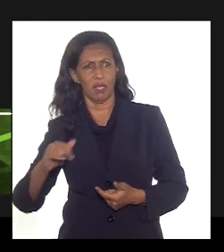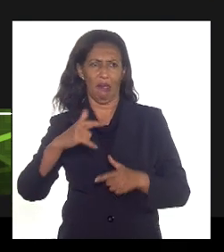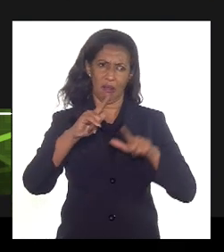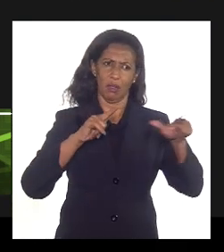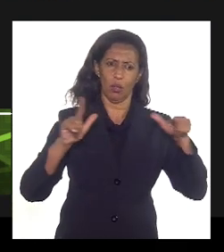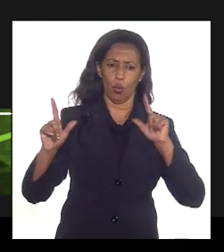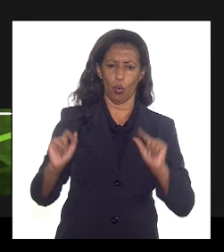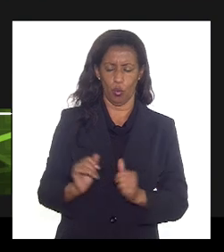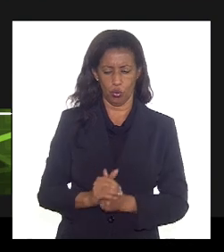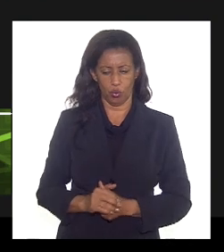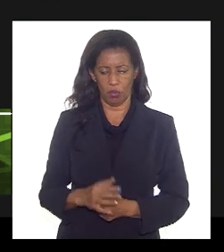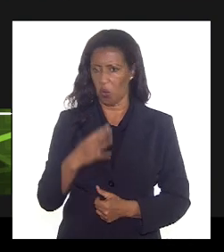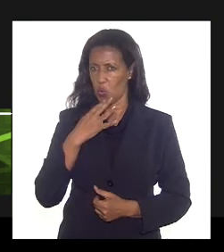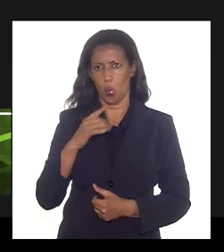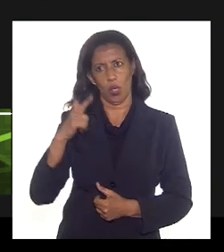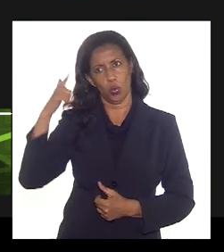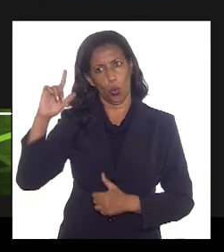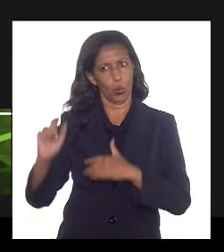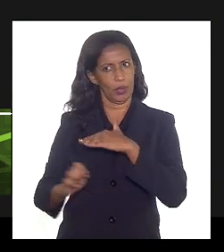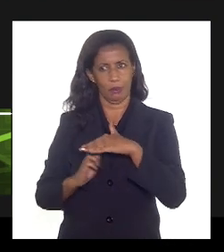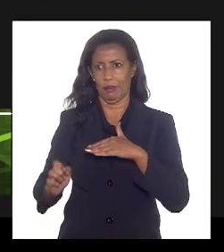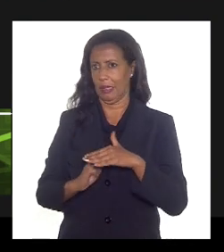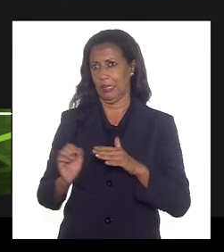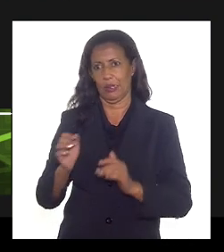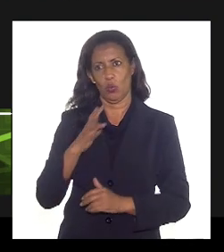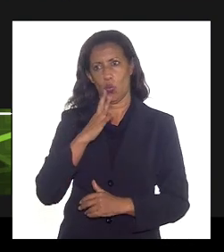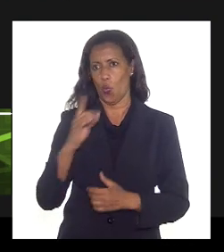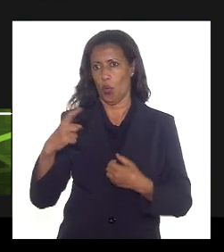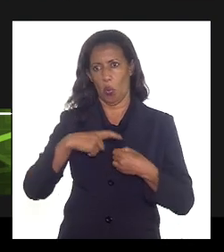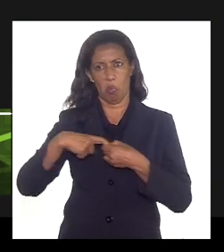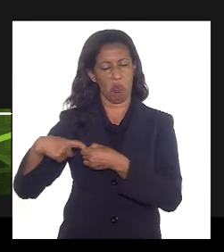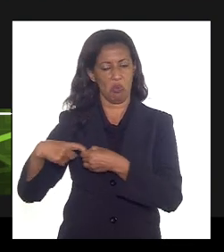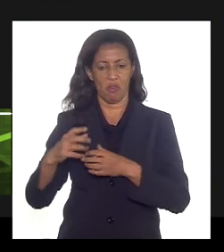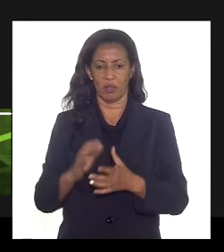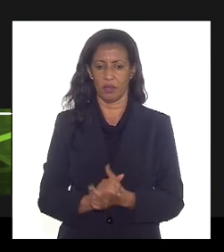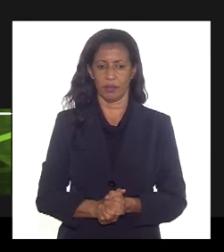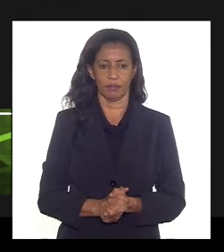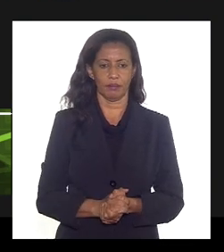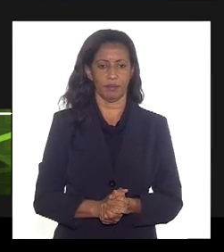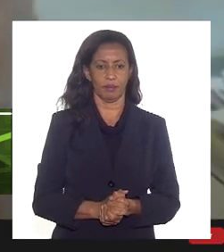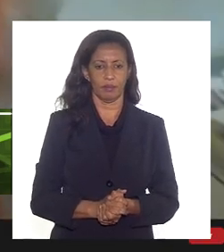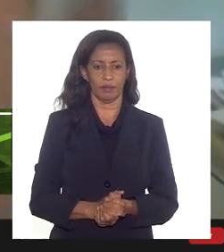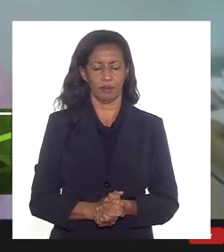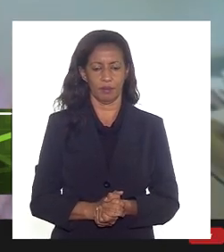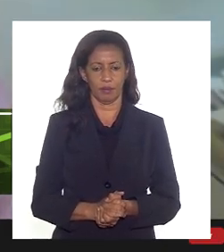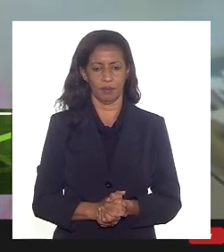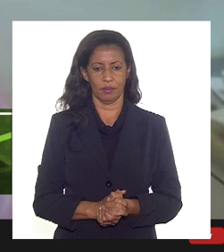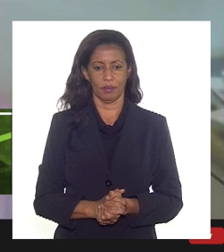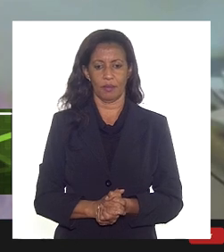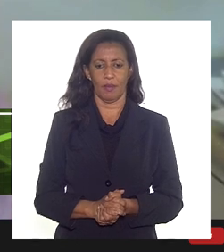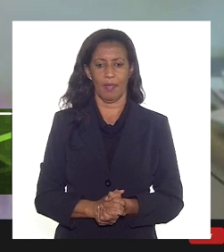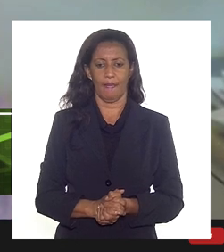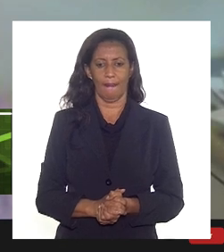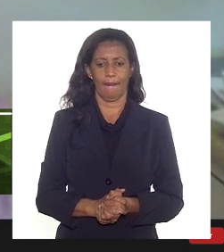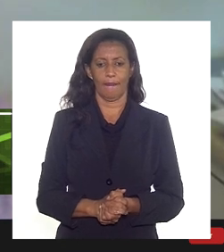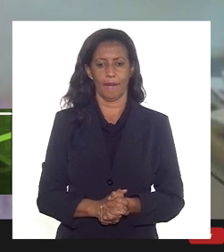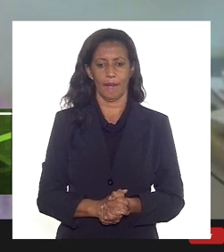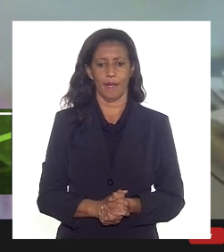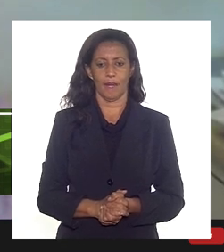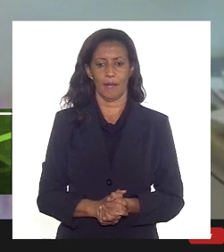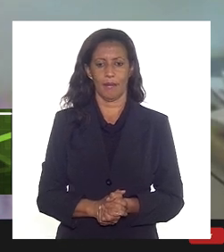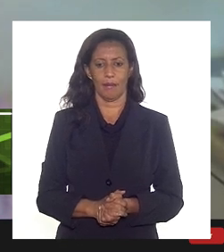outros, mas desconheço também, acho que é melhor esclarecer com o time Shell. é só para fazer a formatação do